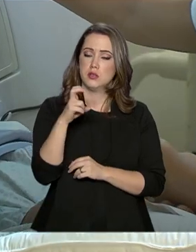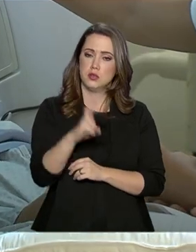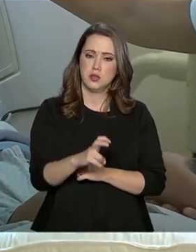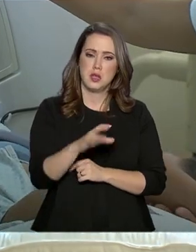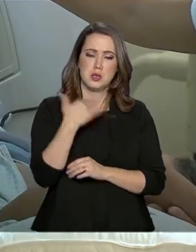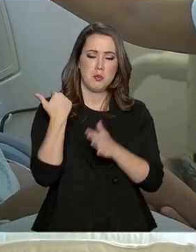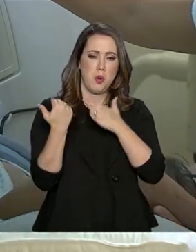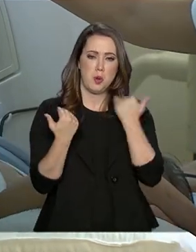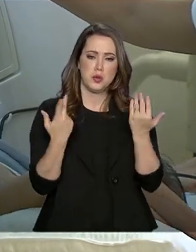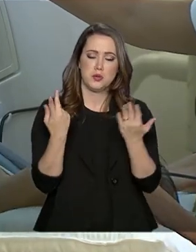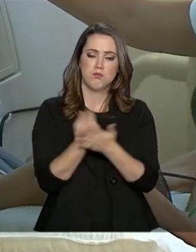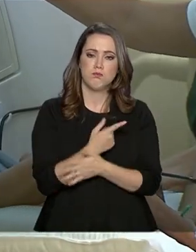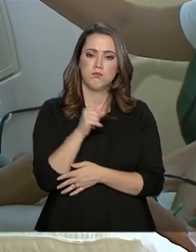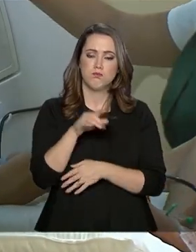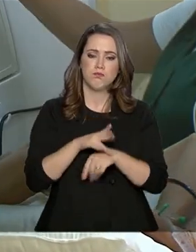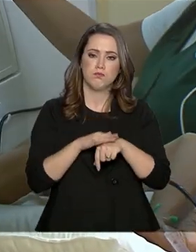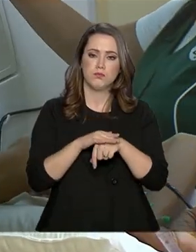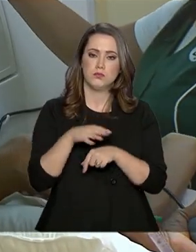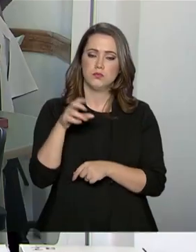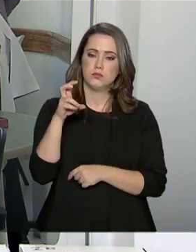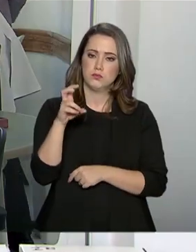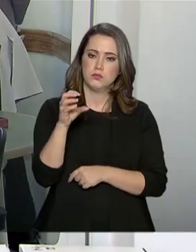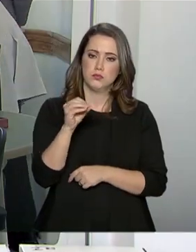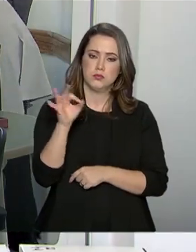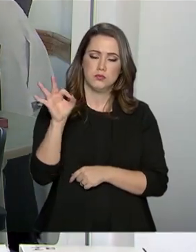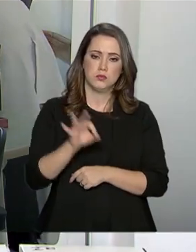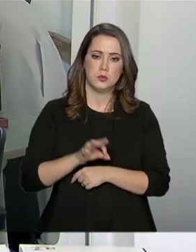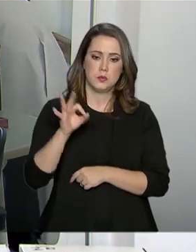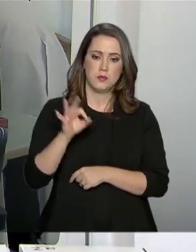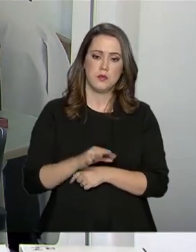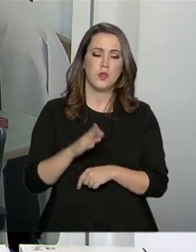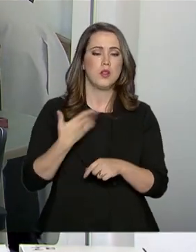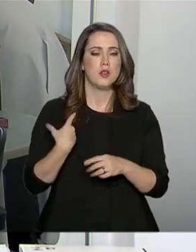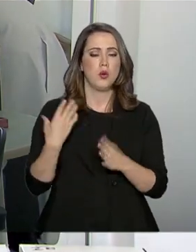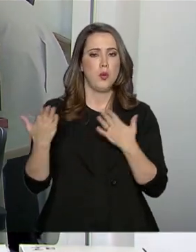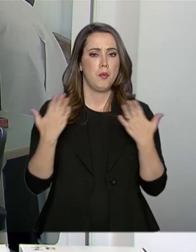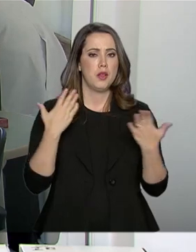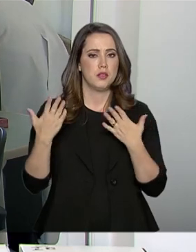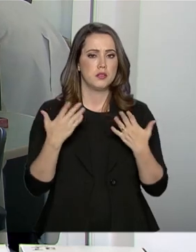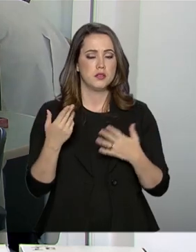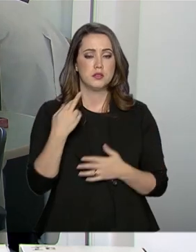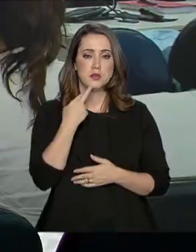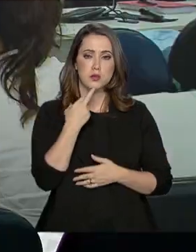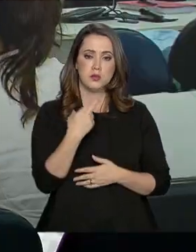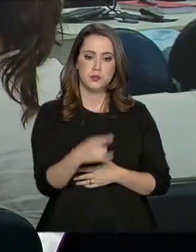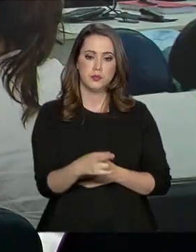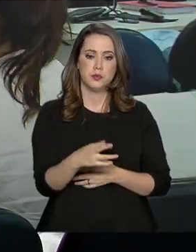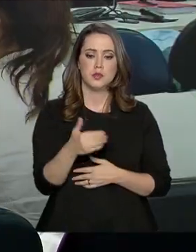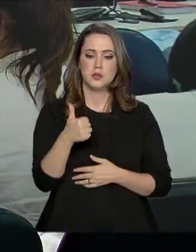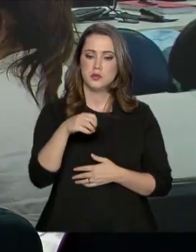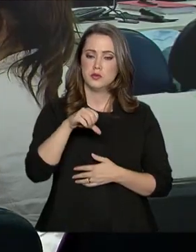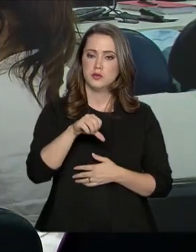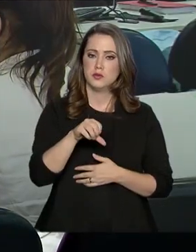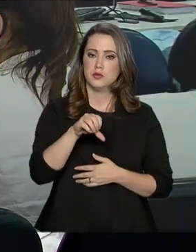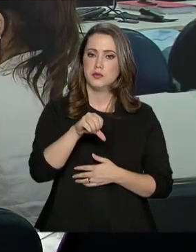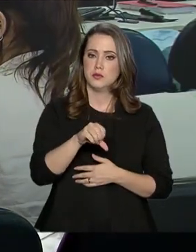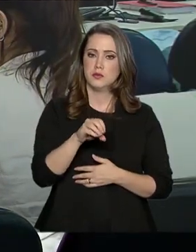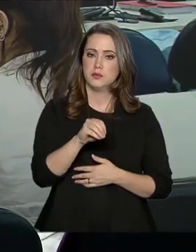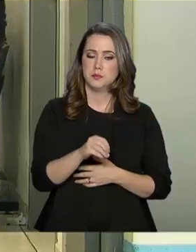níveis de mortalidade da doença em 50%, quando comparado com os resultados de 1990.